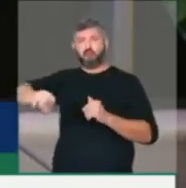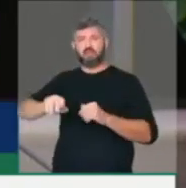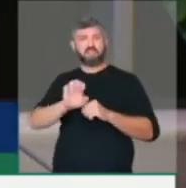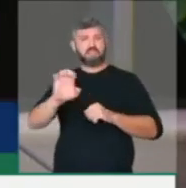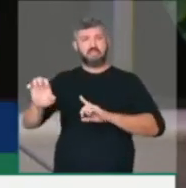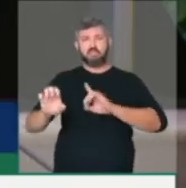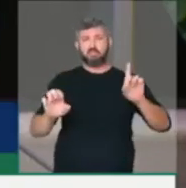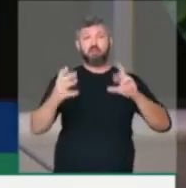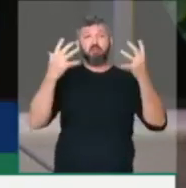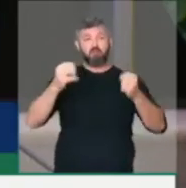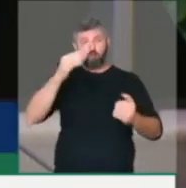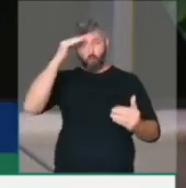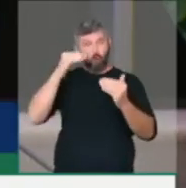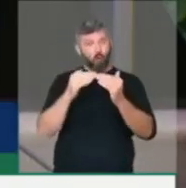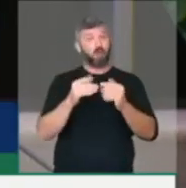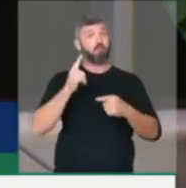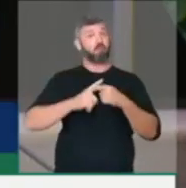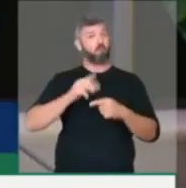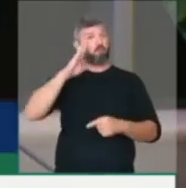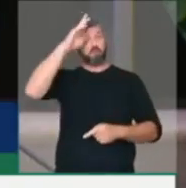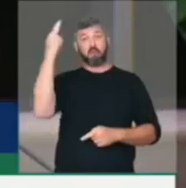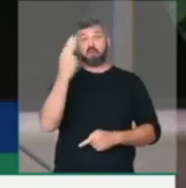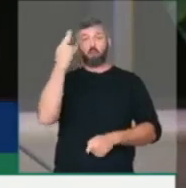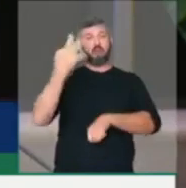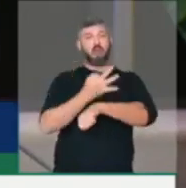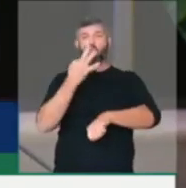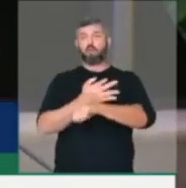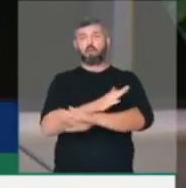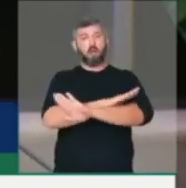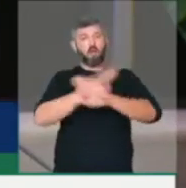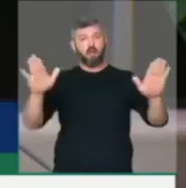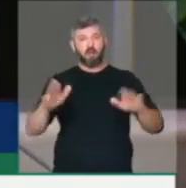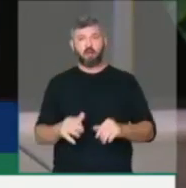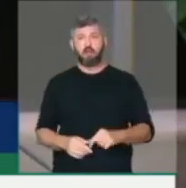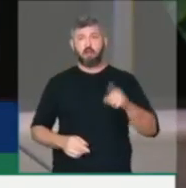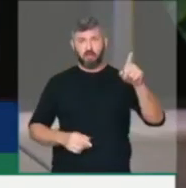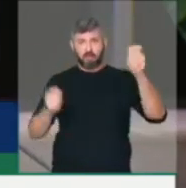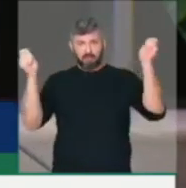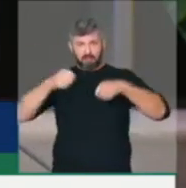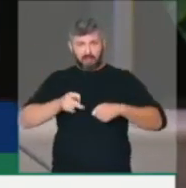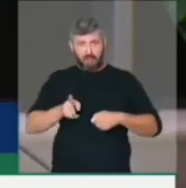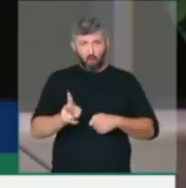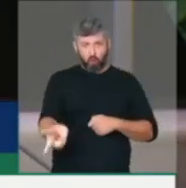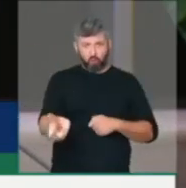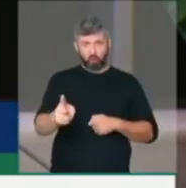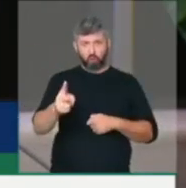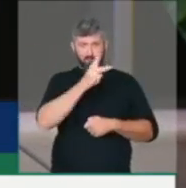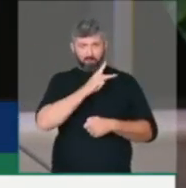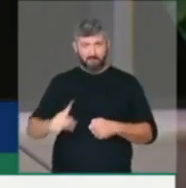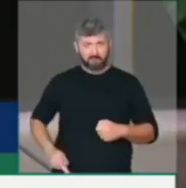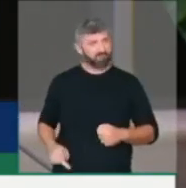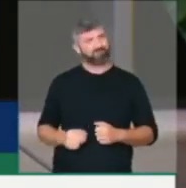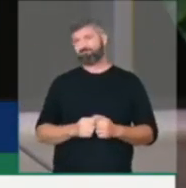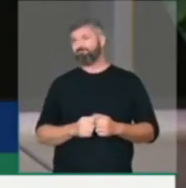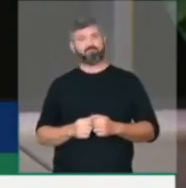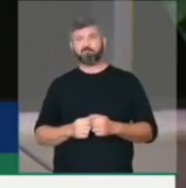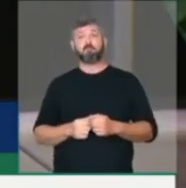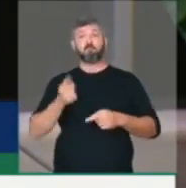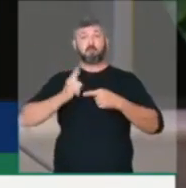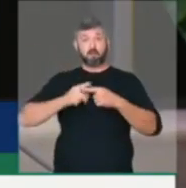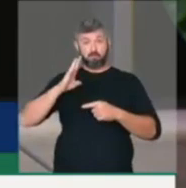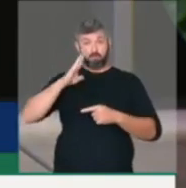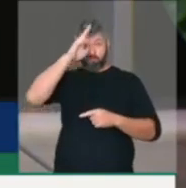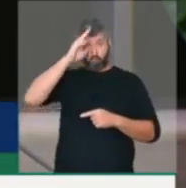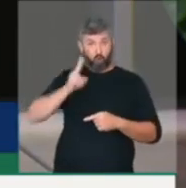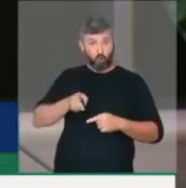concordamos que Bolsonaro é insuportável. Que Bolsonaro não tem mais condições de ficar à frente desse país. Que a manutenção de Bolsonaro